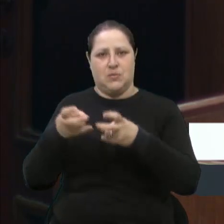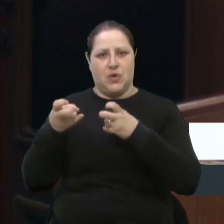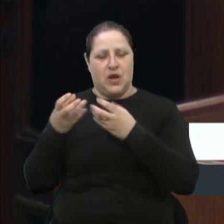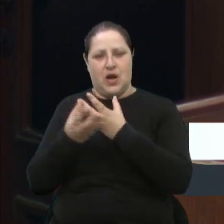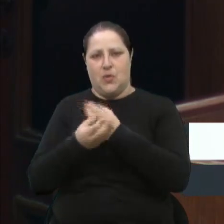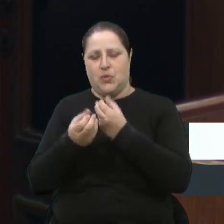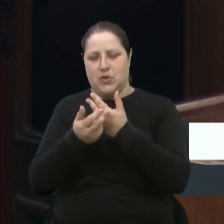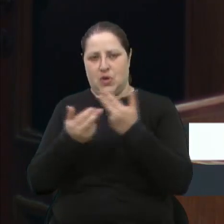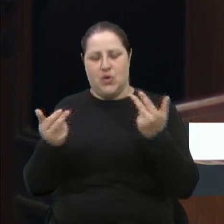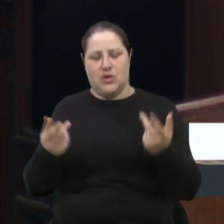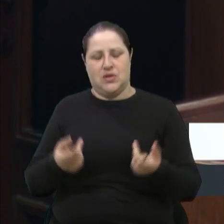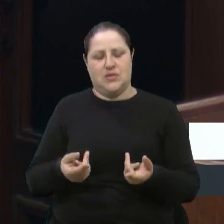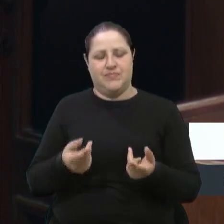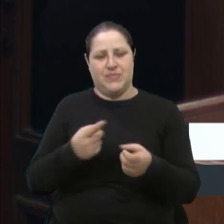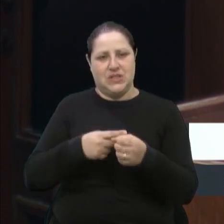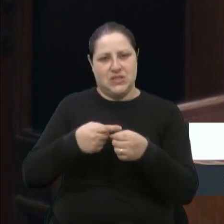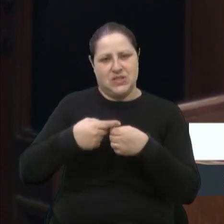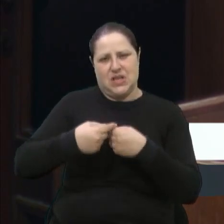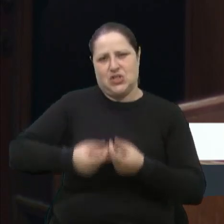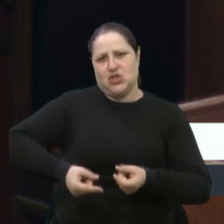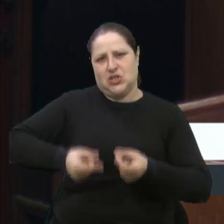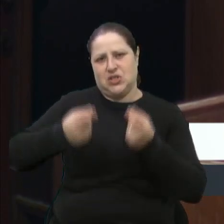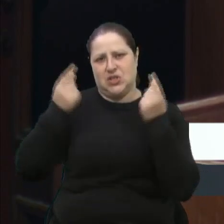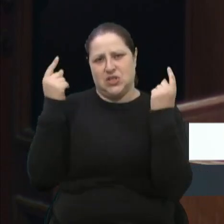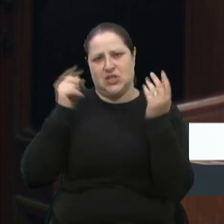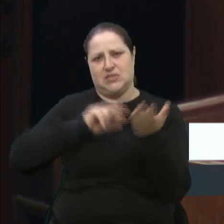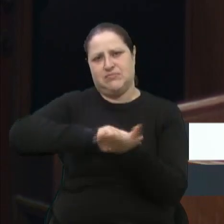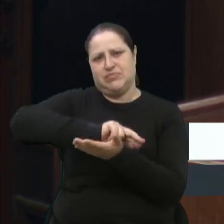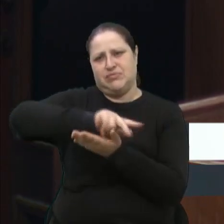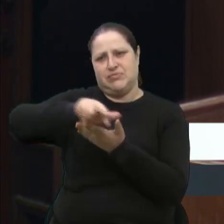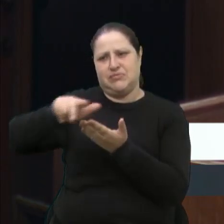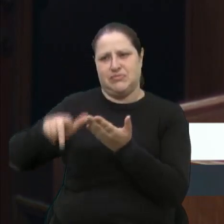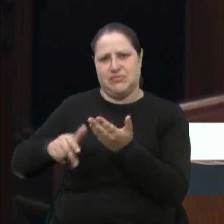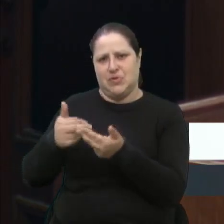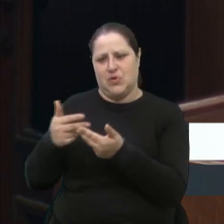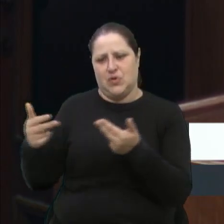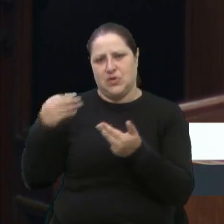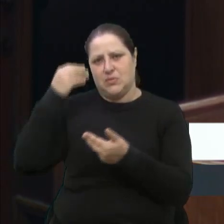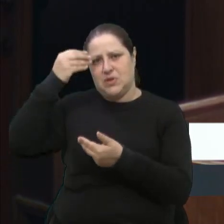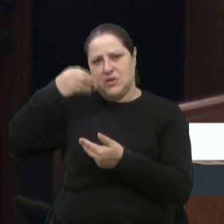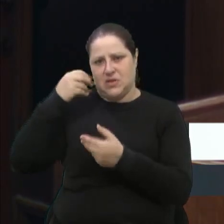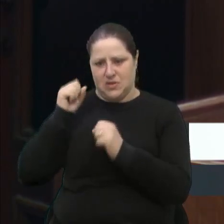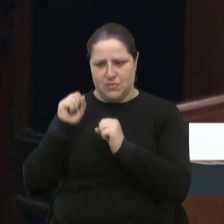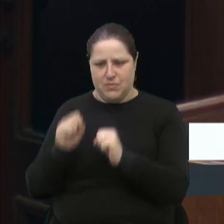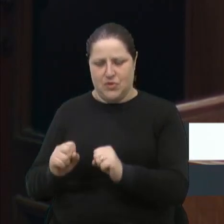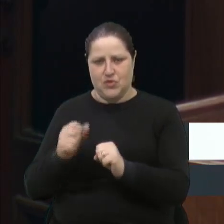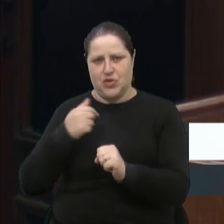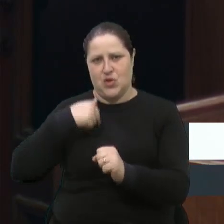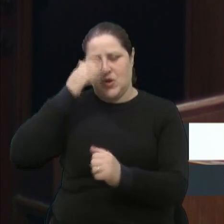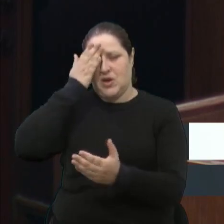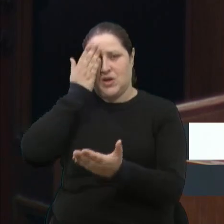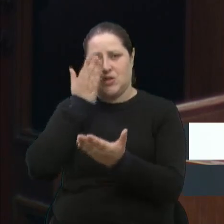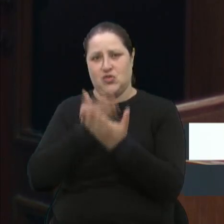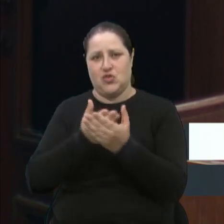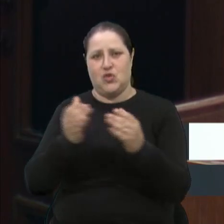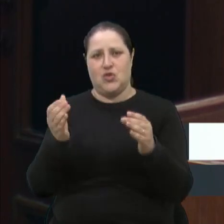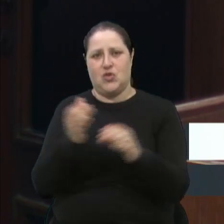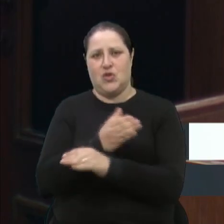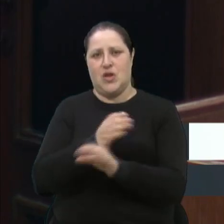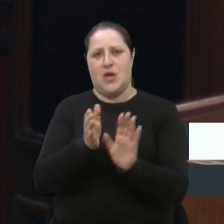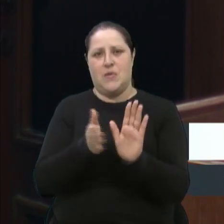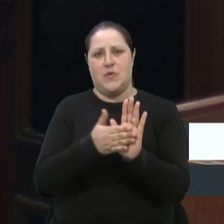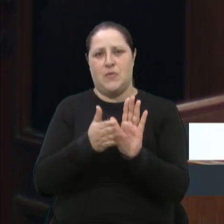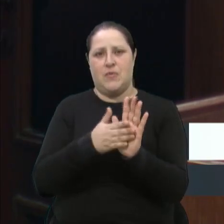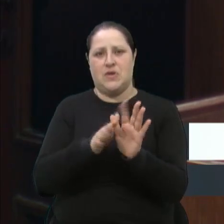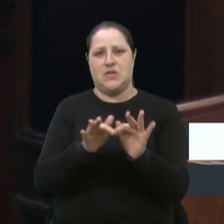diversa e com certeza eu tenho a absoluta convicção de que é uma proposta simples,